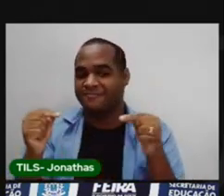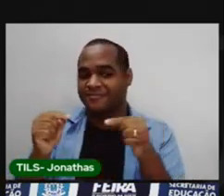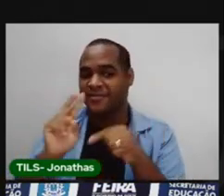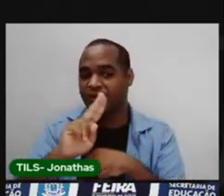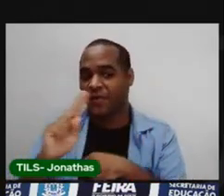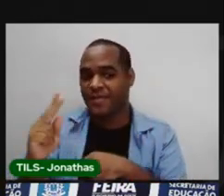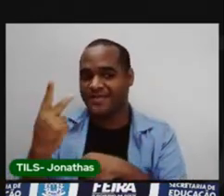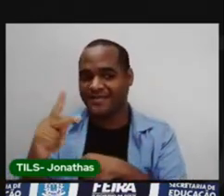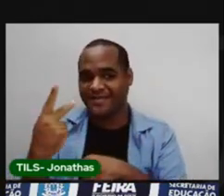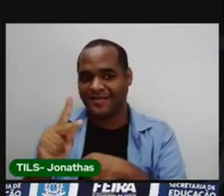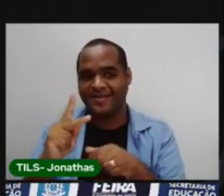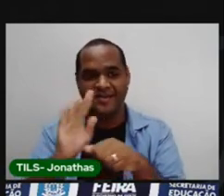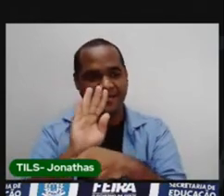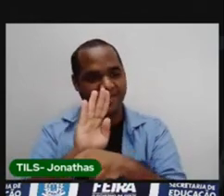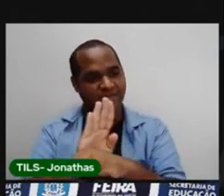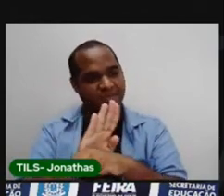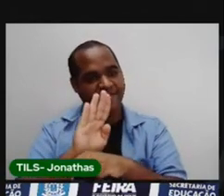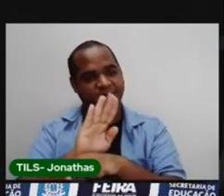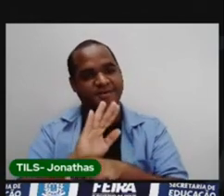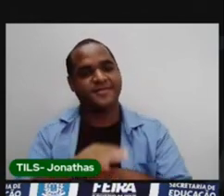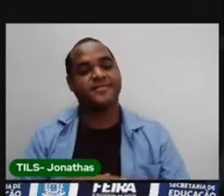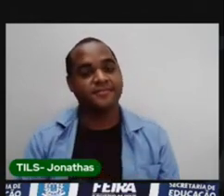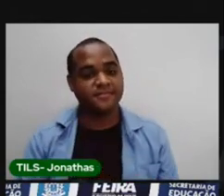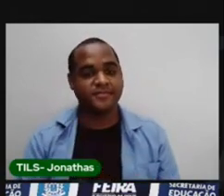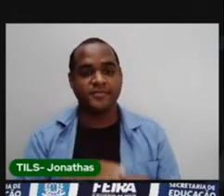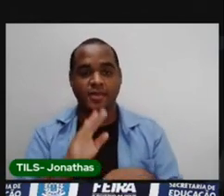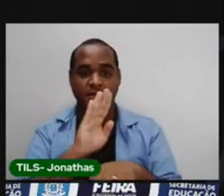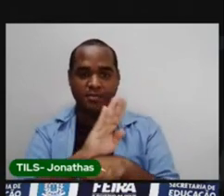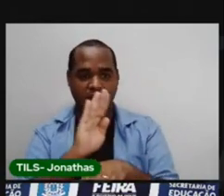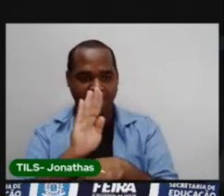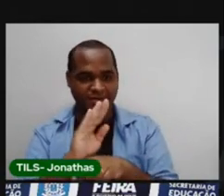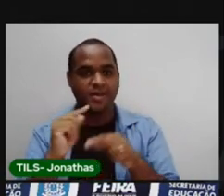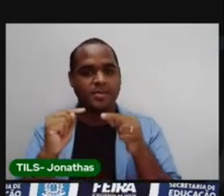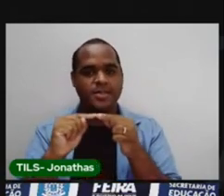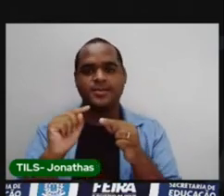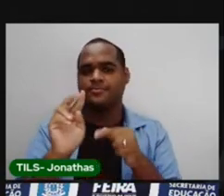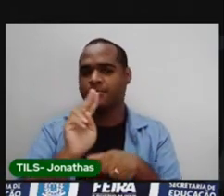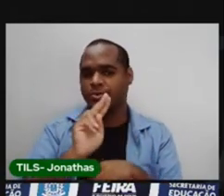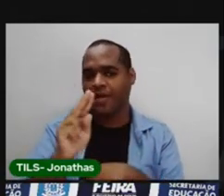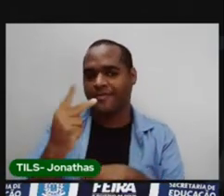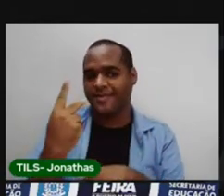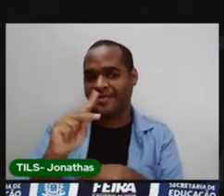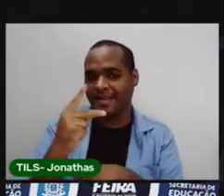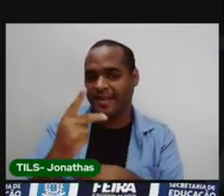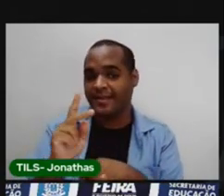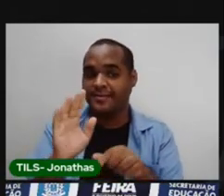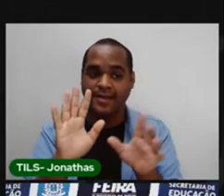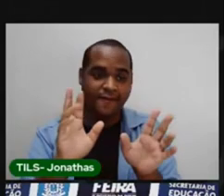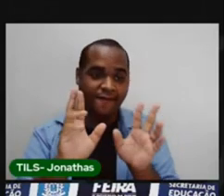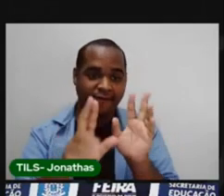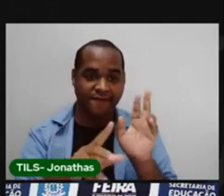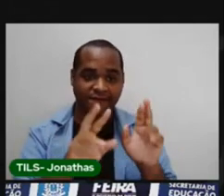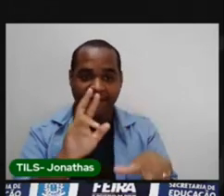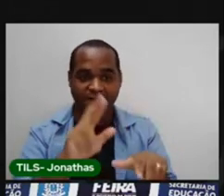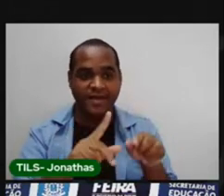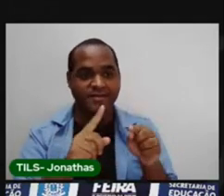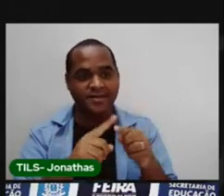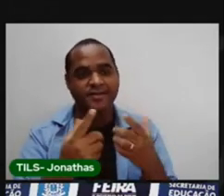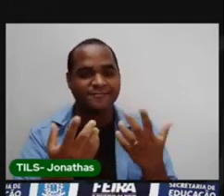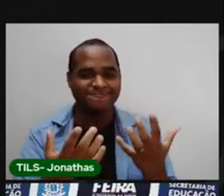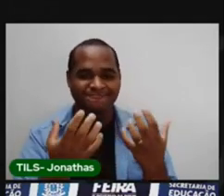com o nome dele. E os bairros levam o nome, que às vezes são homenagem.